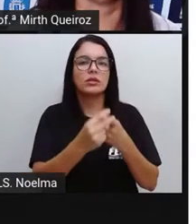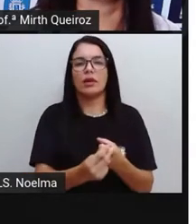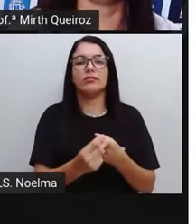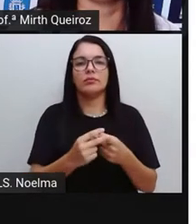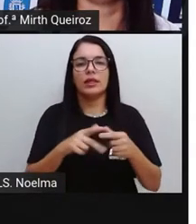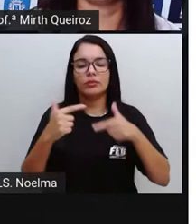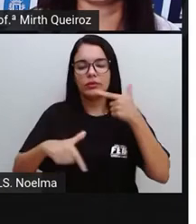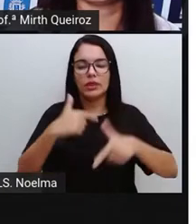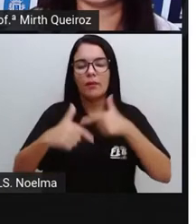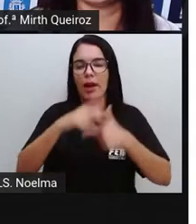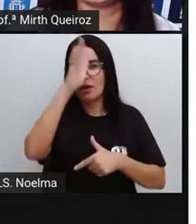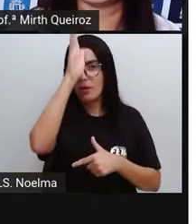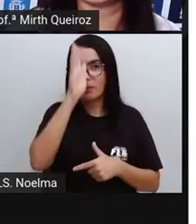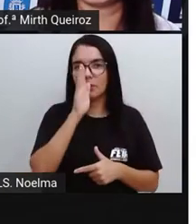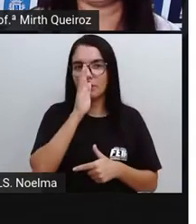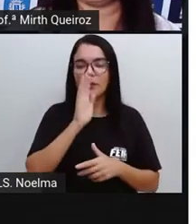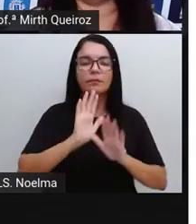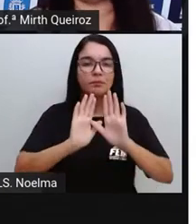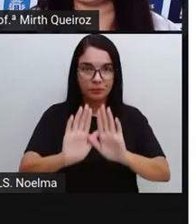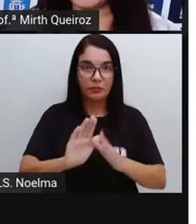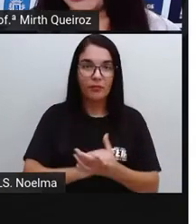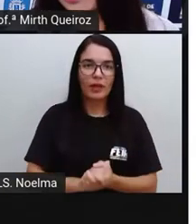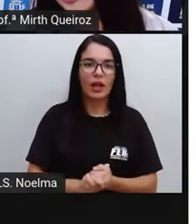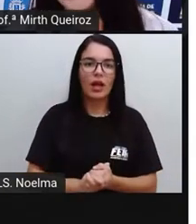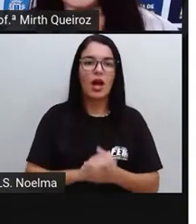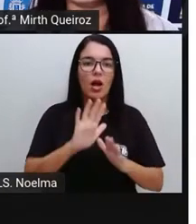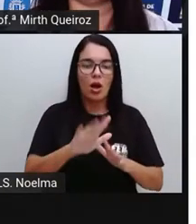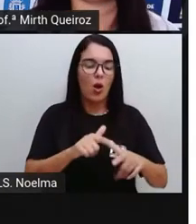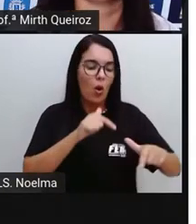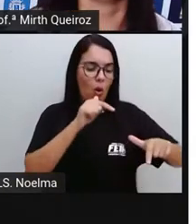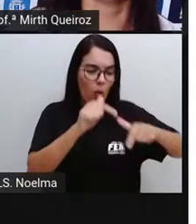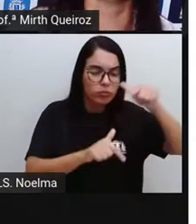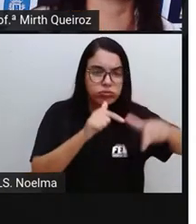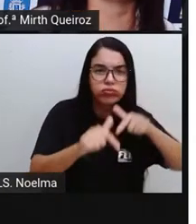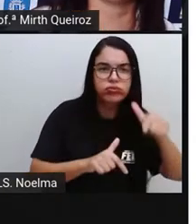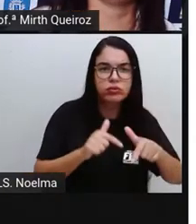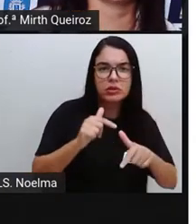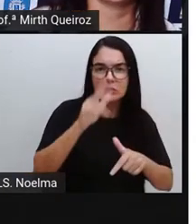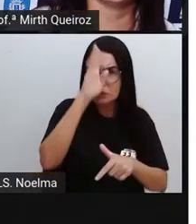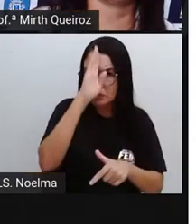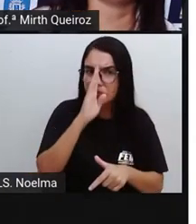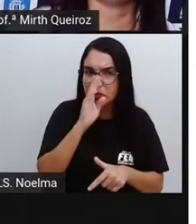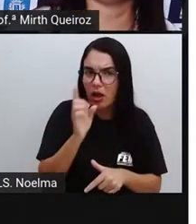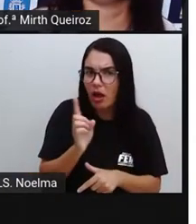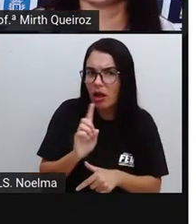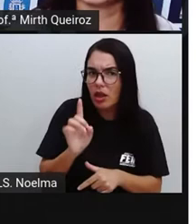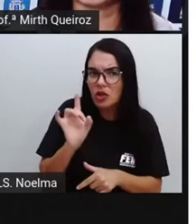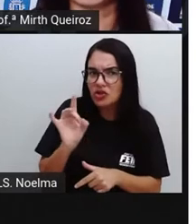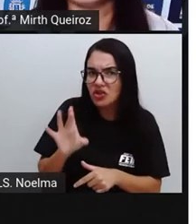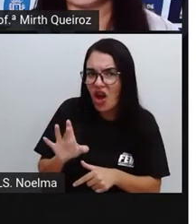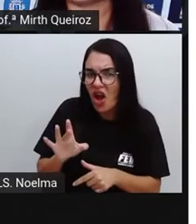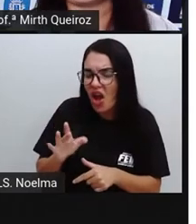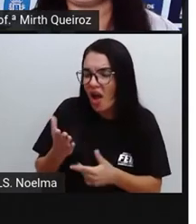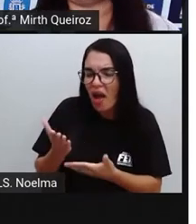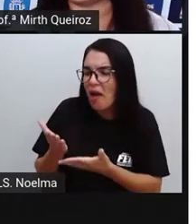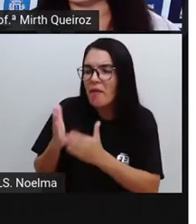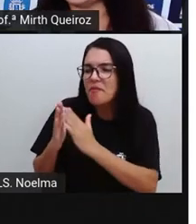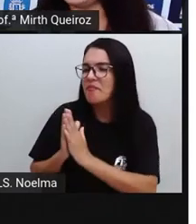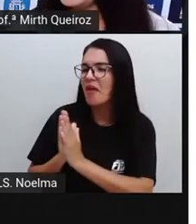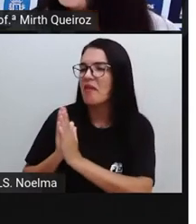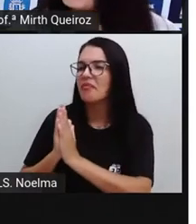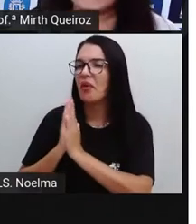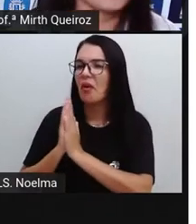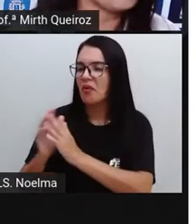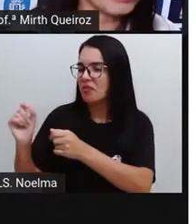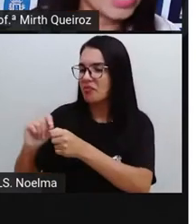Os servidores públicos, né? Os serviços públicos, perdão Não são, portanto, favores que são feitos à população